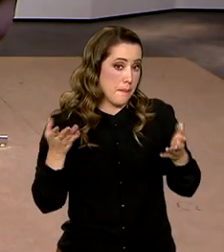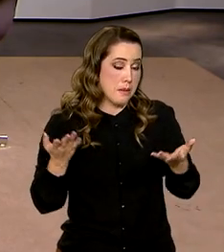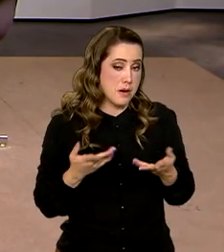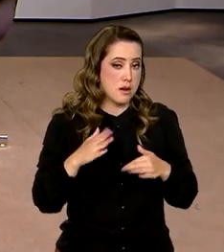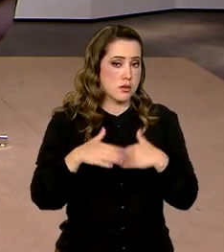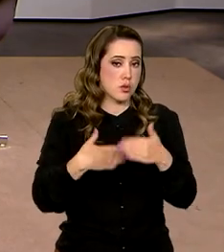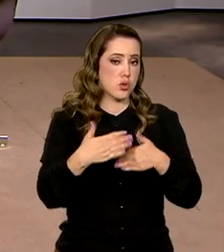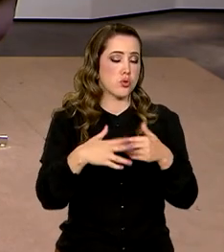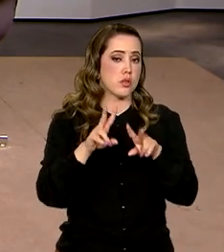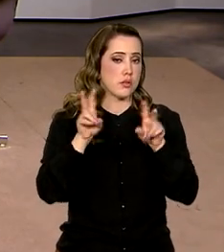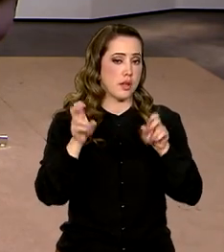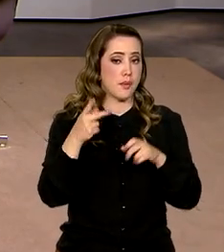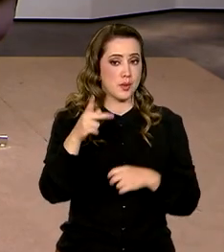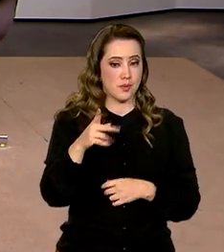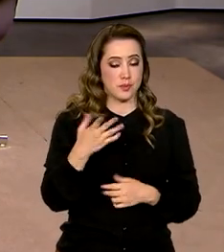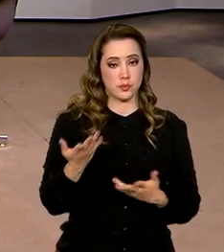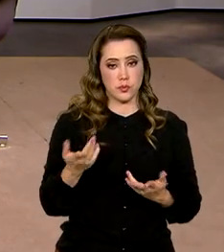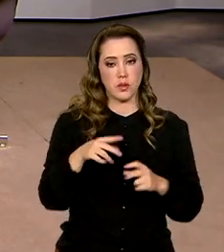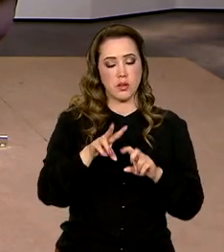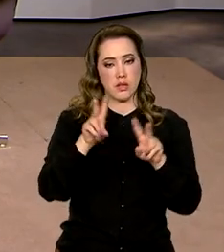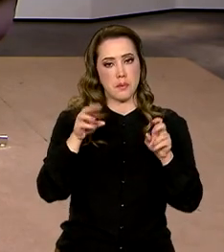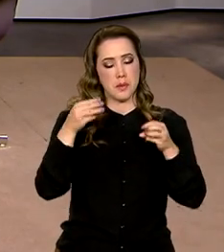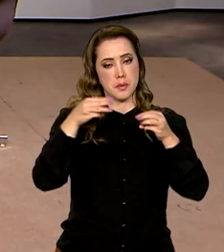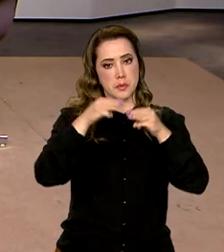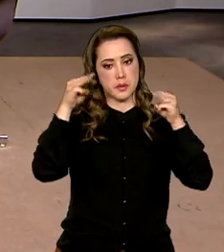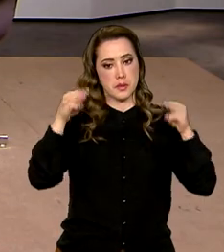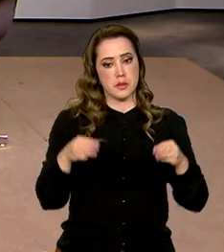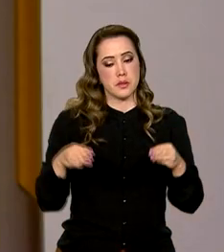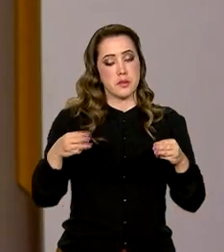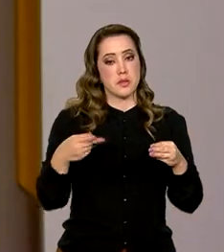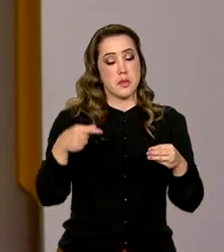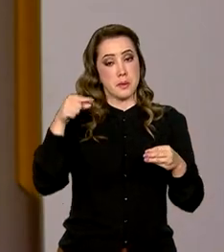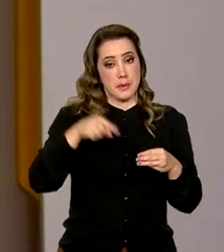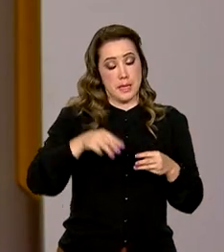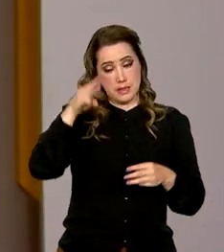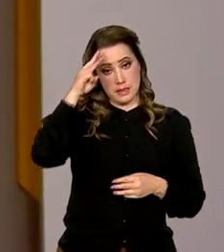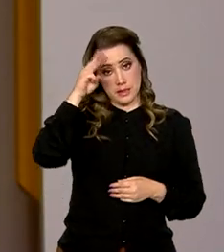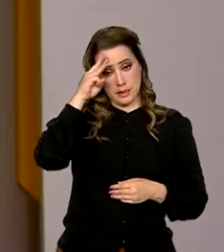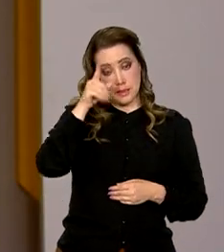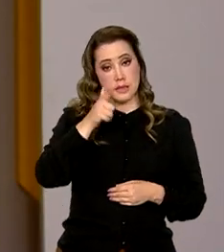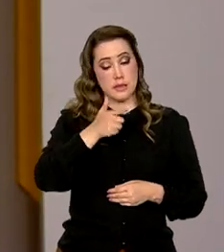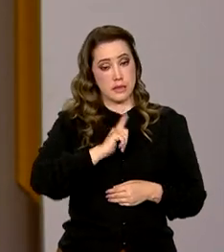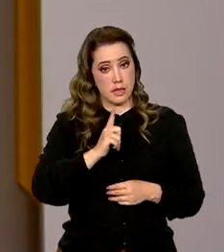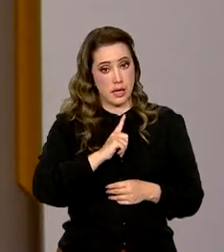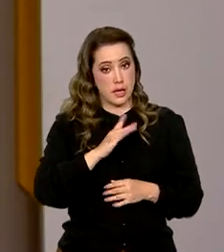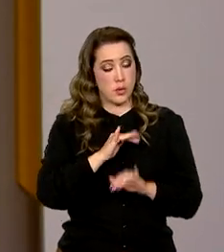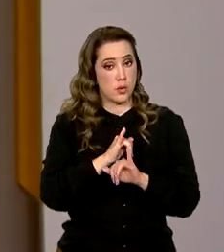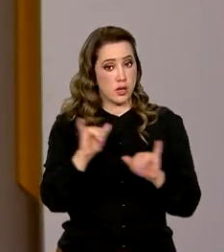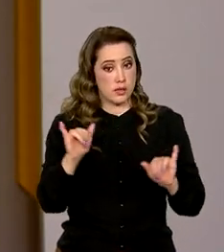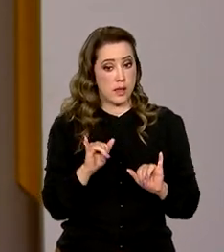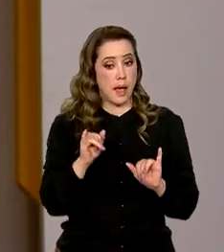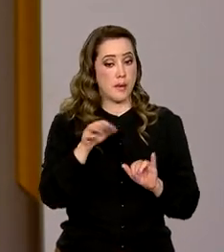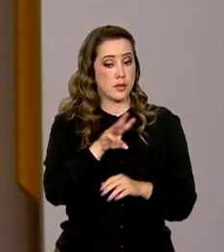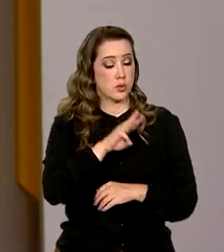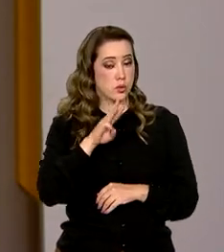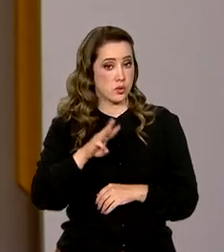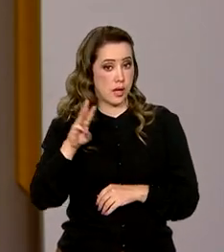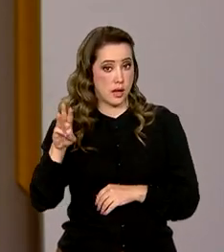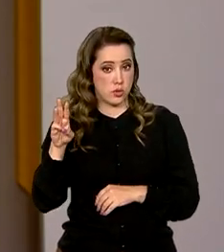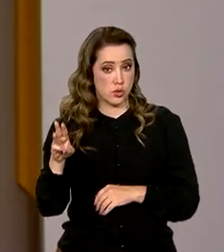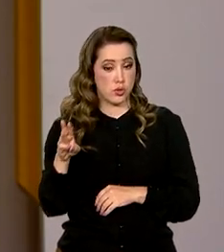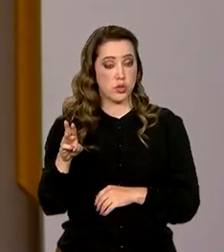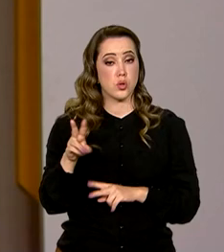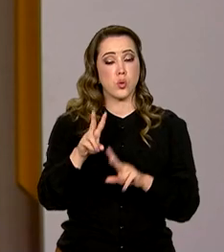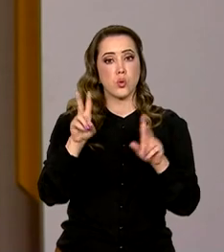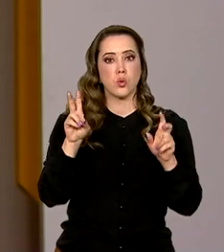continuando aí na sua área de museus, para esta terça-feira está previsto o lançamento de uma plataforma chamada